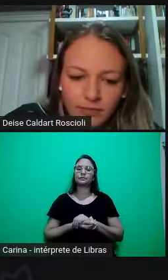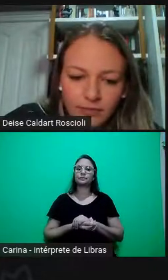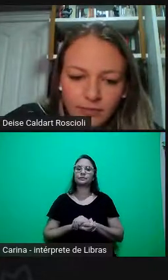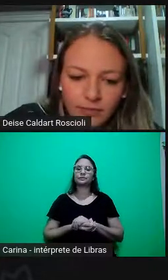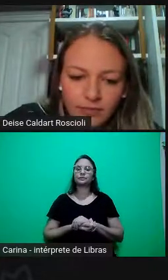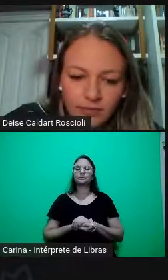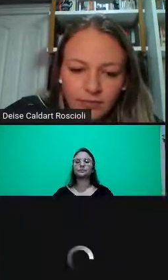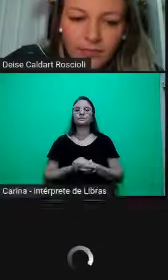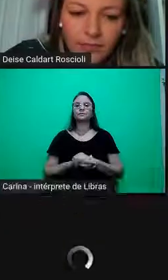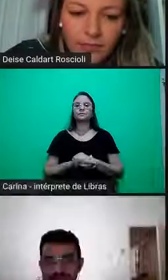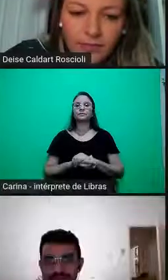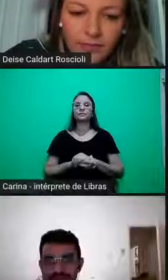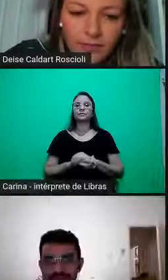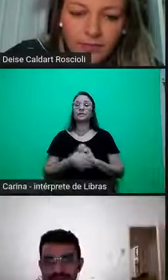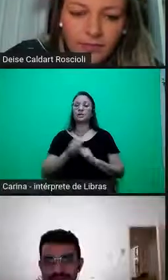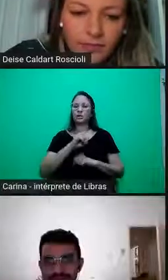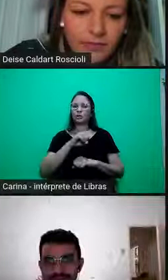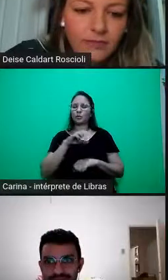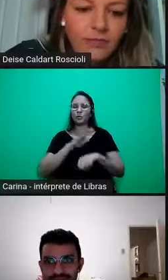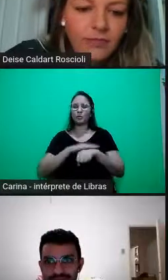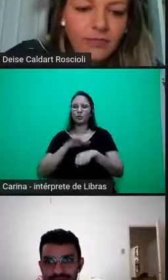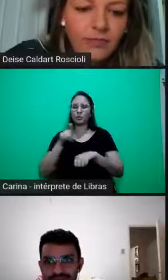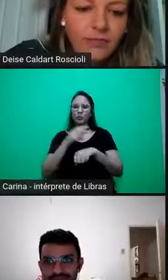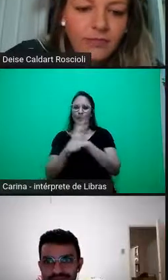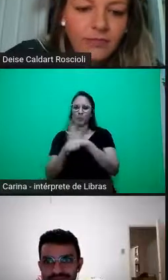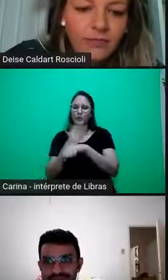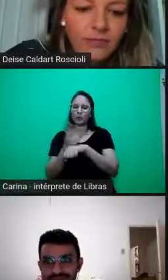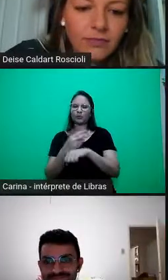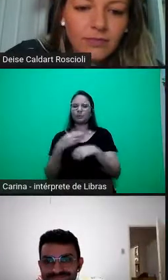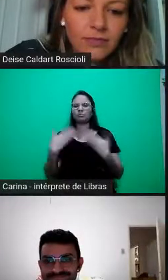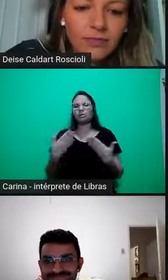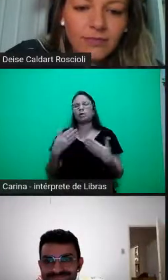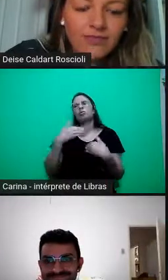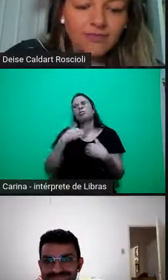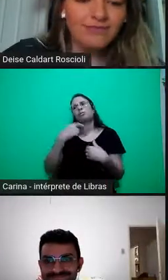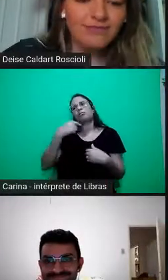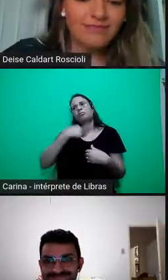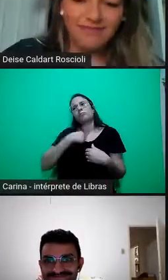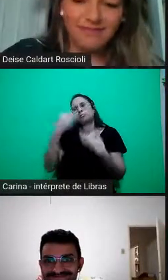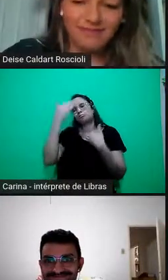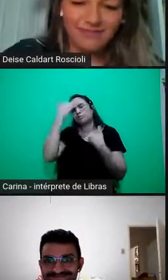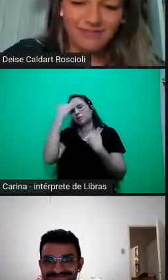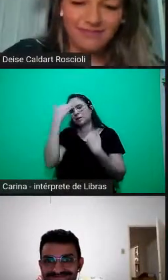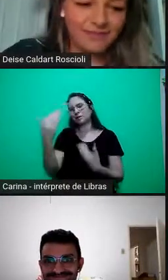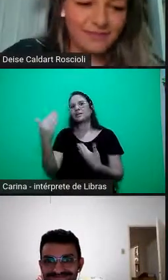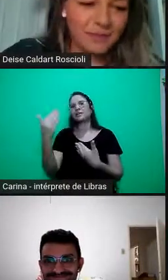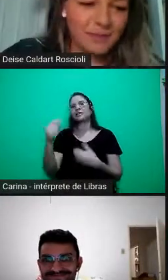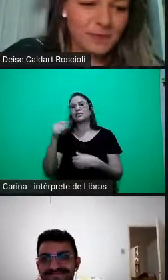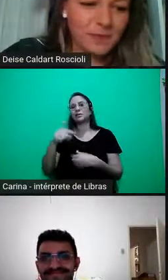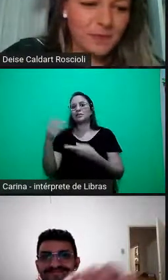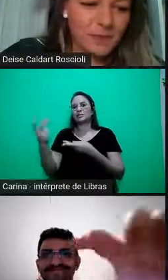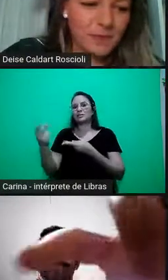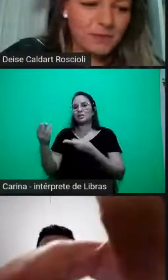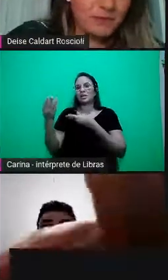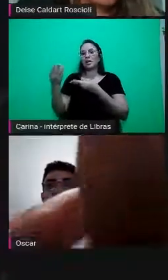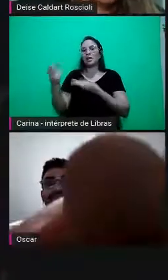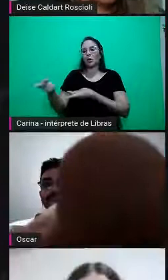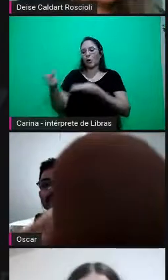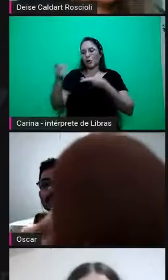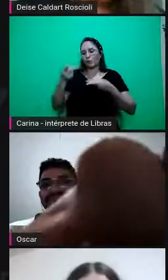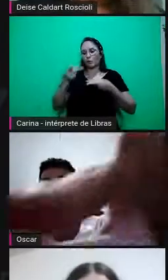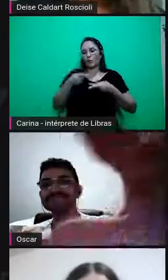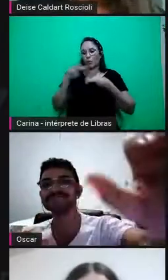Enquanto tu procura, Deise, eu que agradeço, tá, todo esse convite, esse momento, de um carinho muito grande pelo